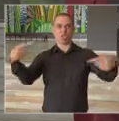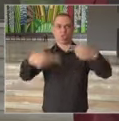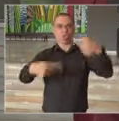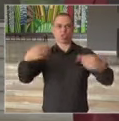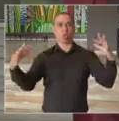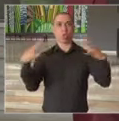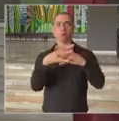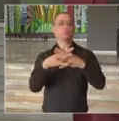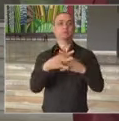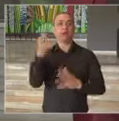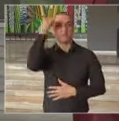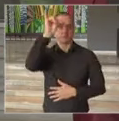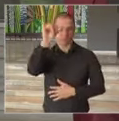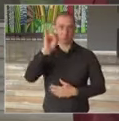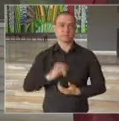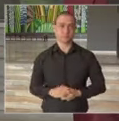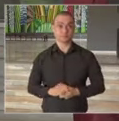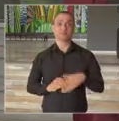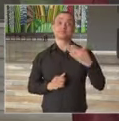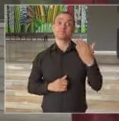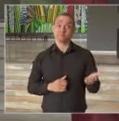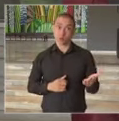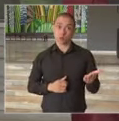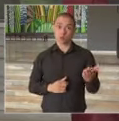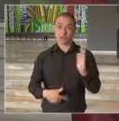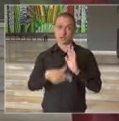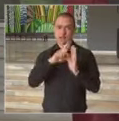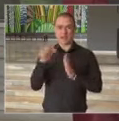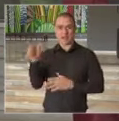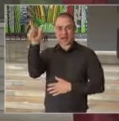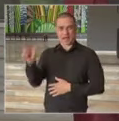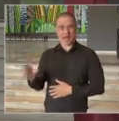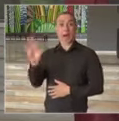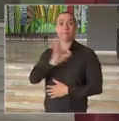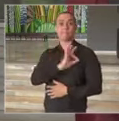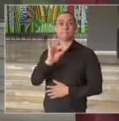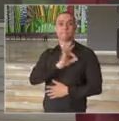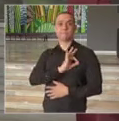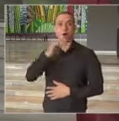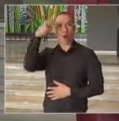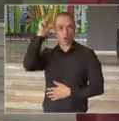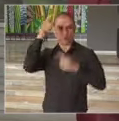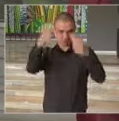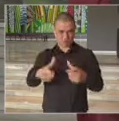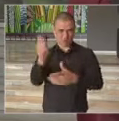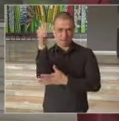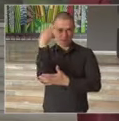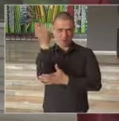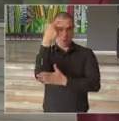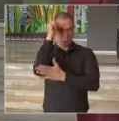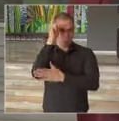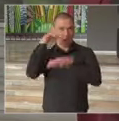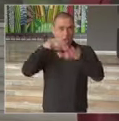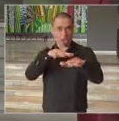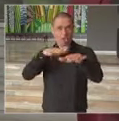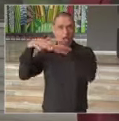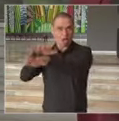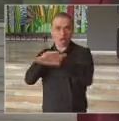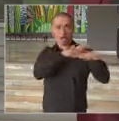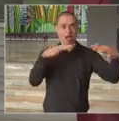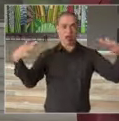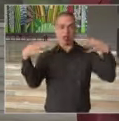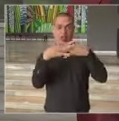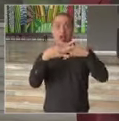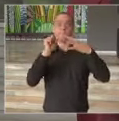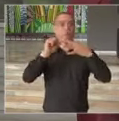dia. Graças à intervenção da Polícia Militar, ontem, na Avenida Paulista, evitamos uma situação de confronto que